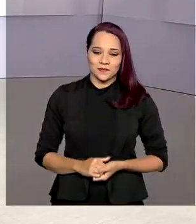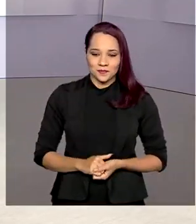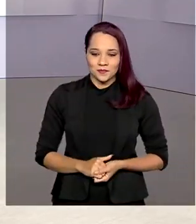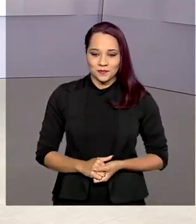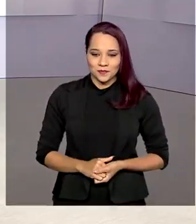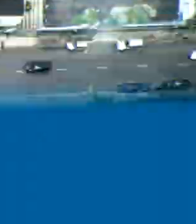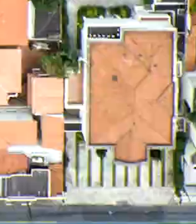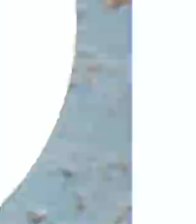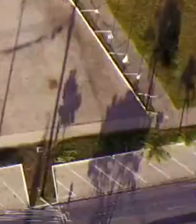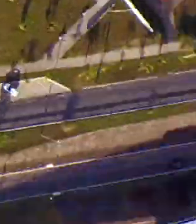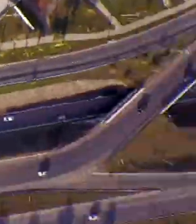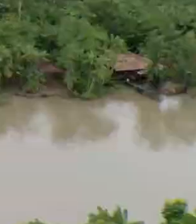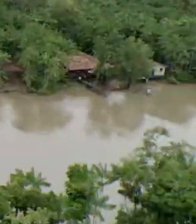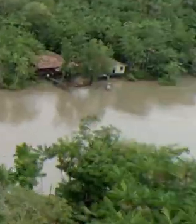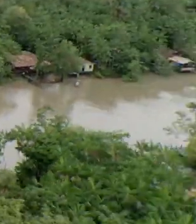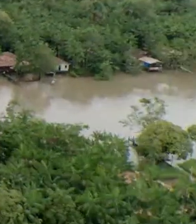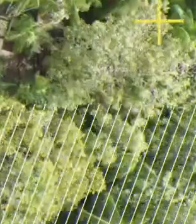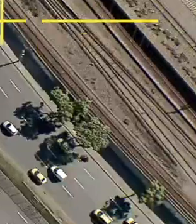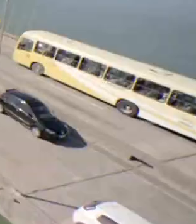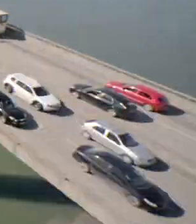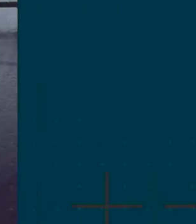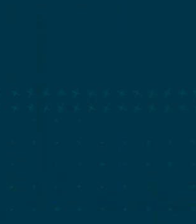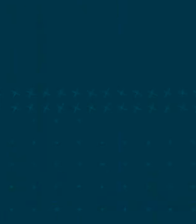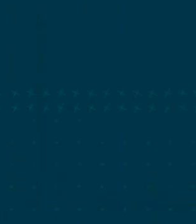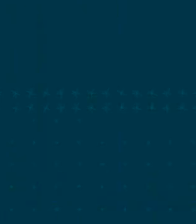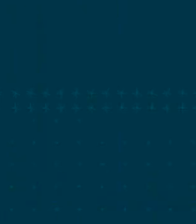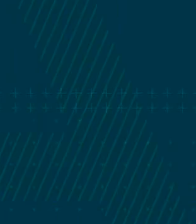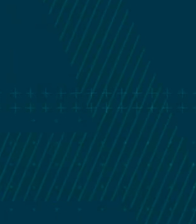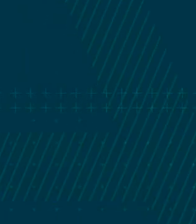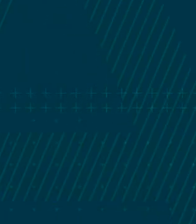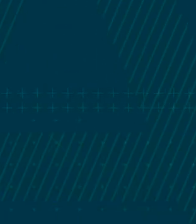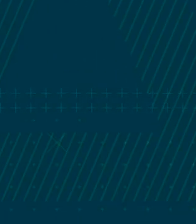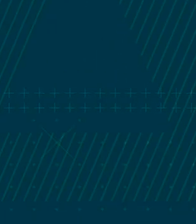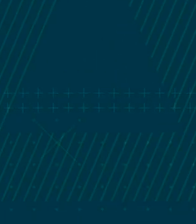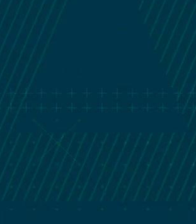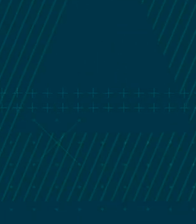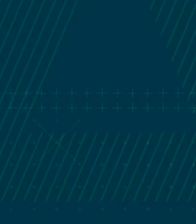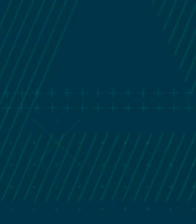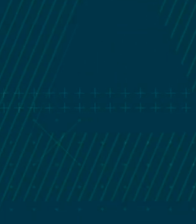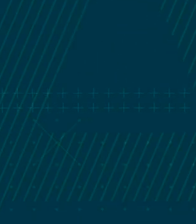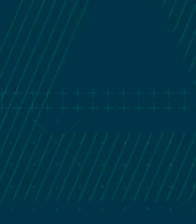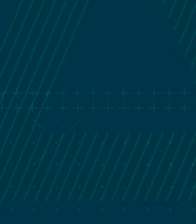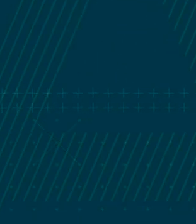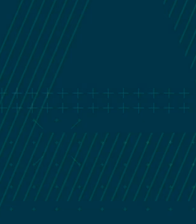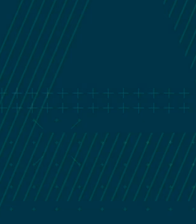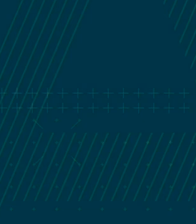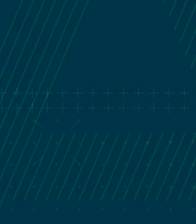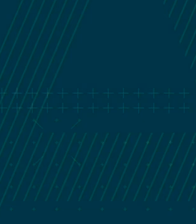A gente se